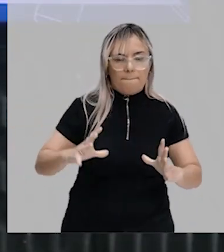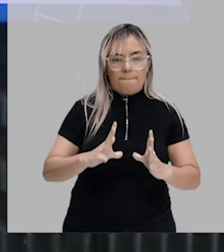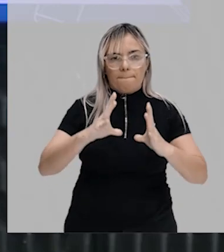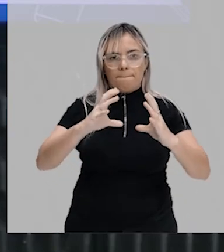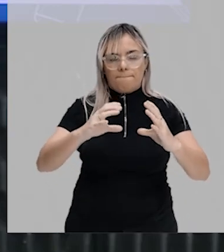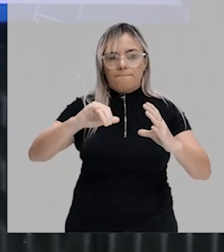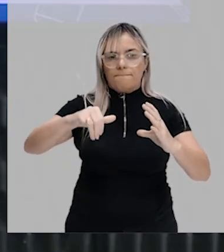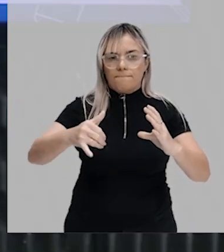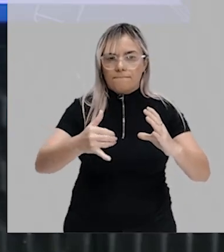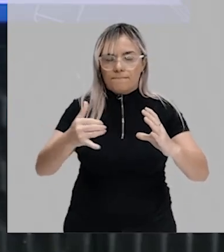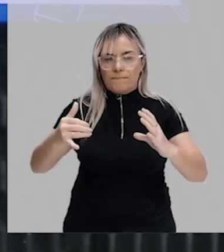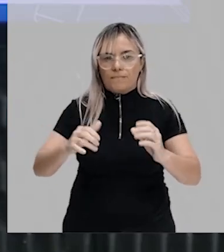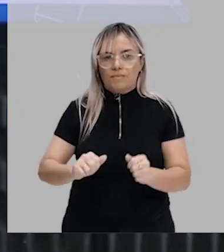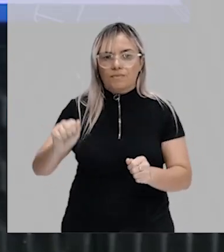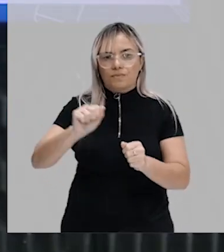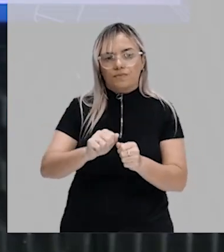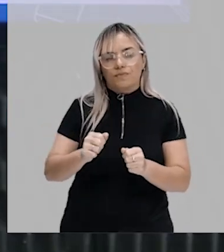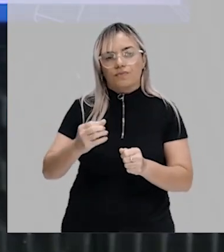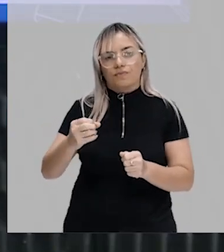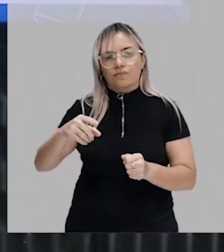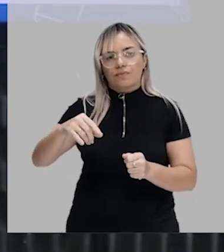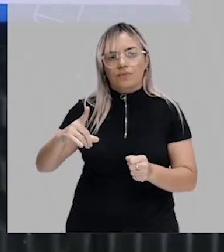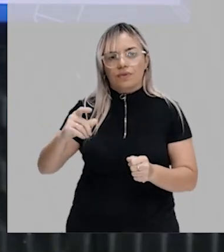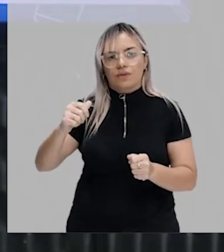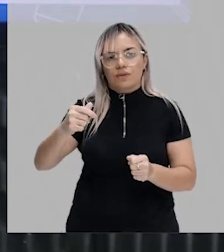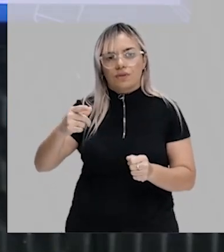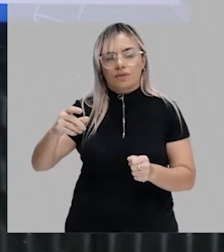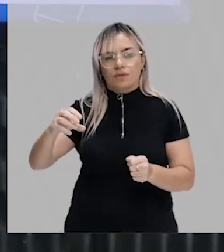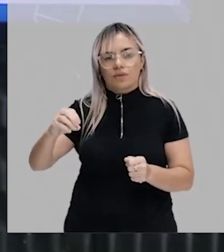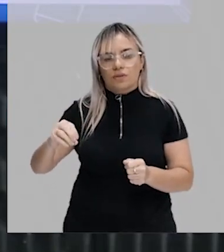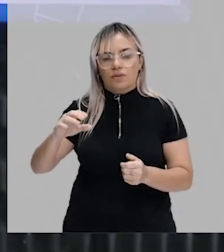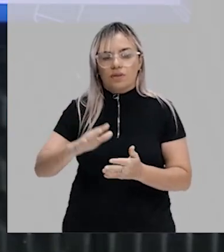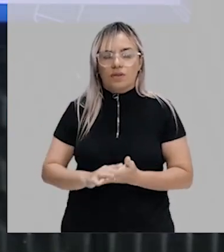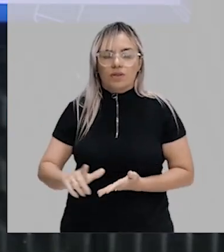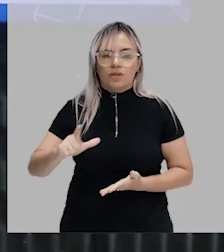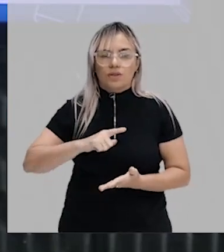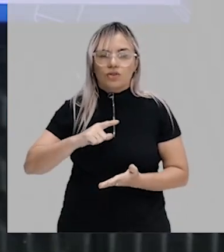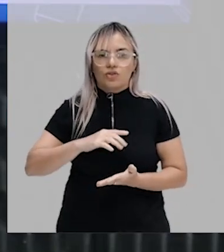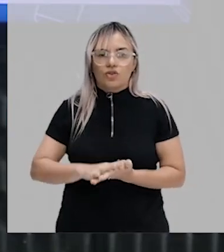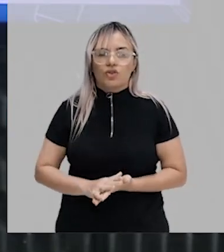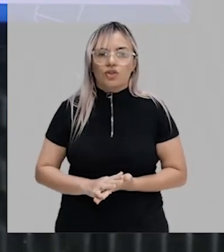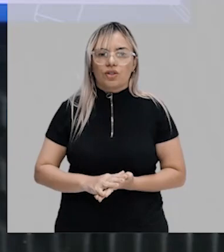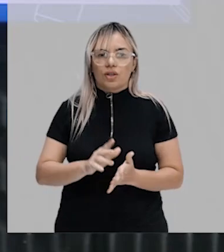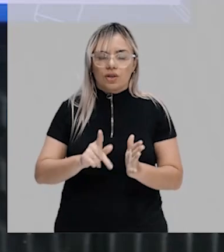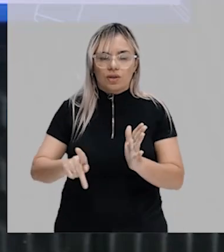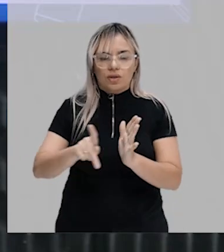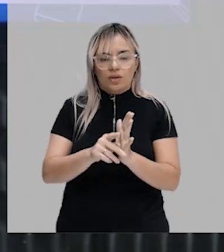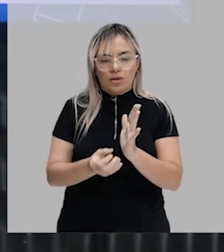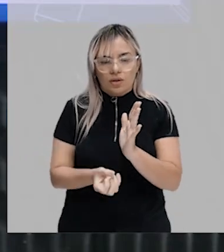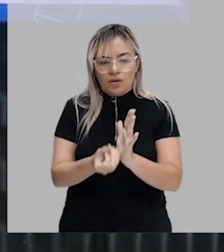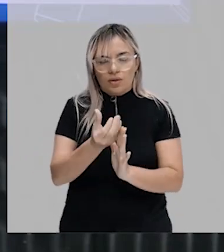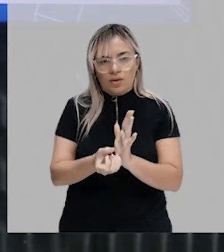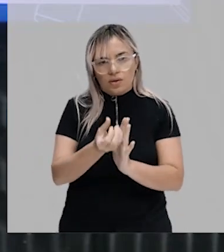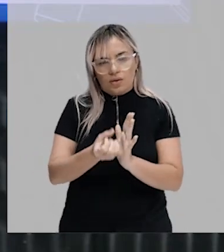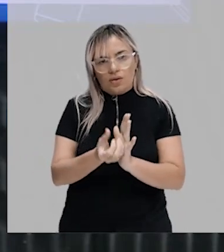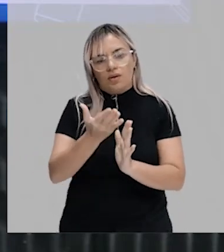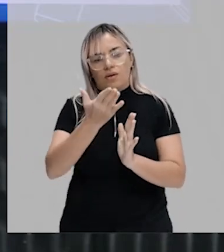faziam uma oxidação desses compostos e obtinham energia para si. Depois, com essa